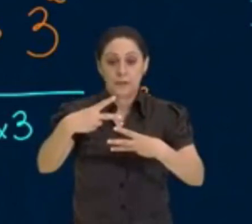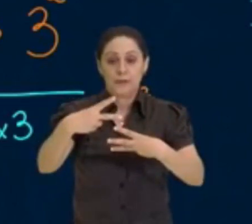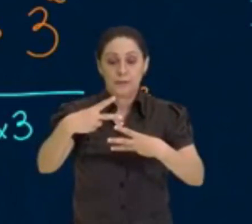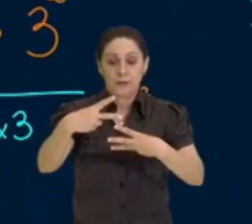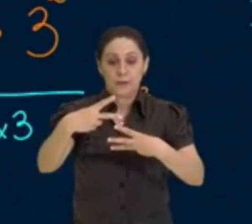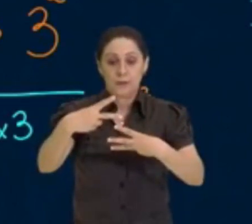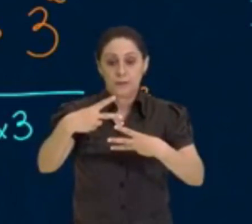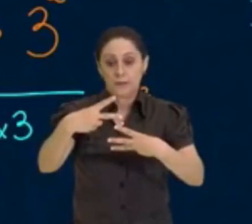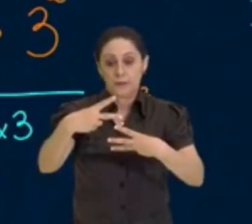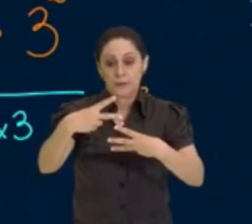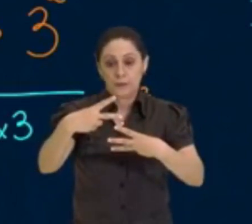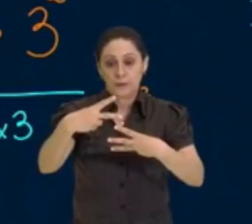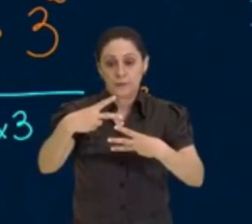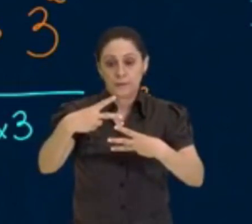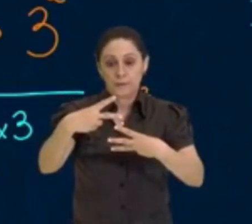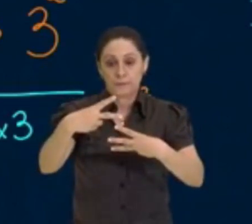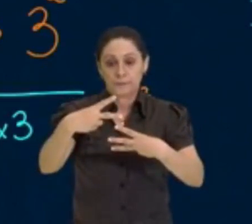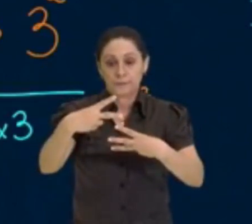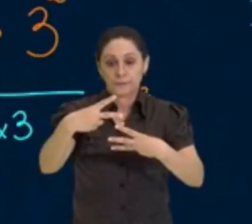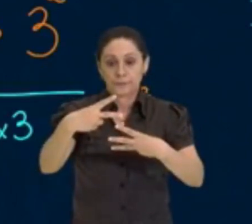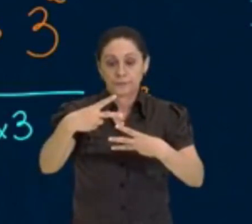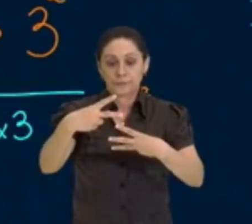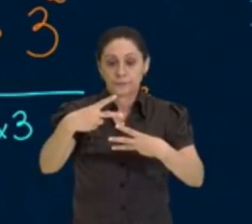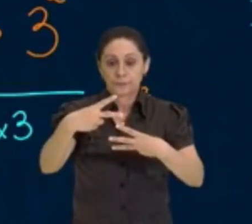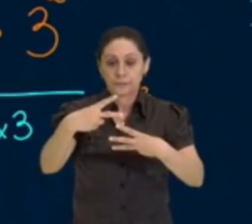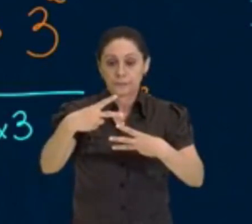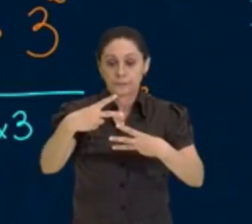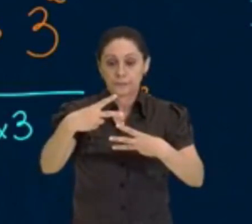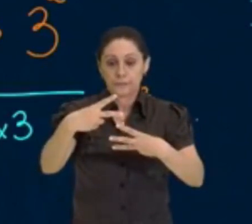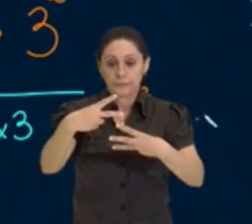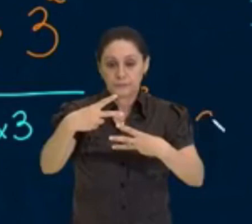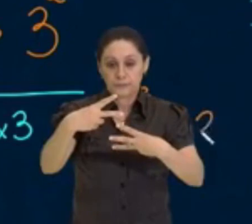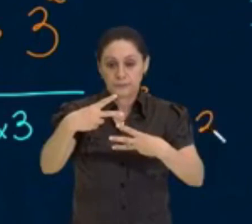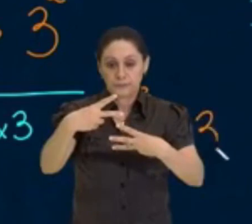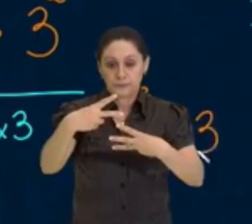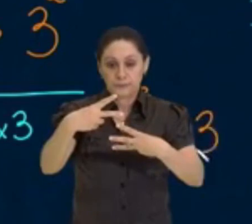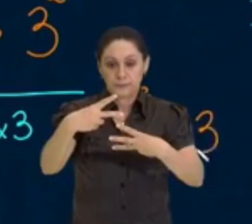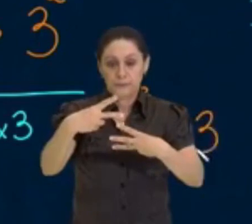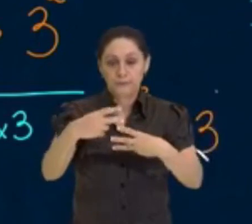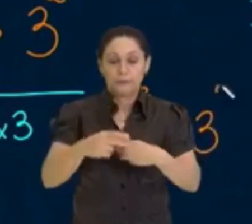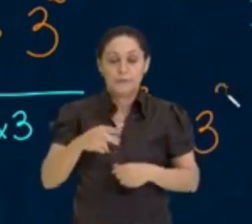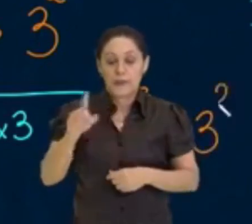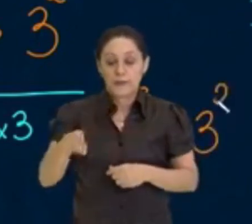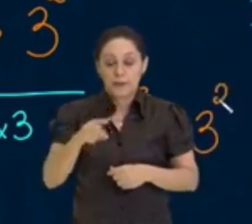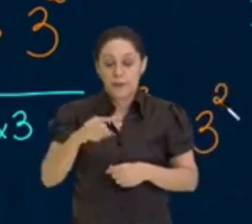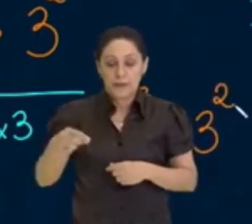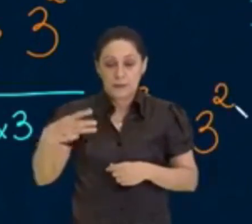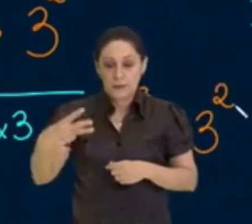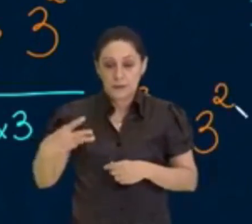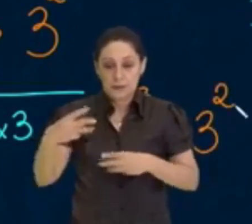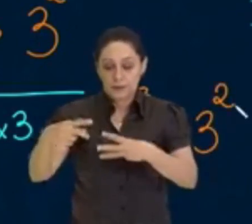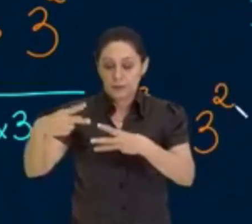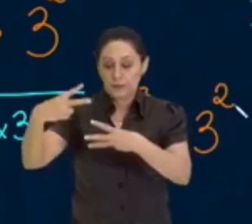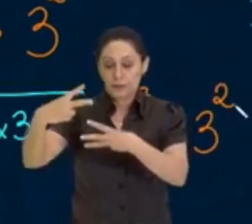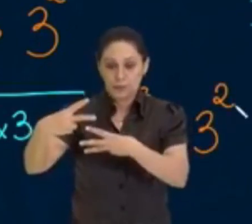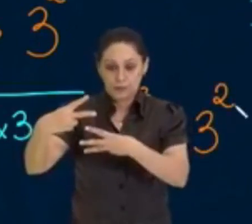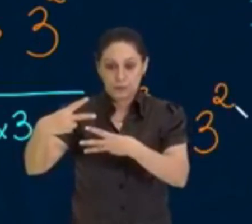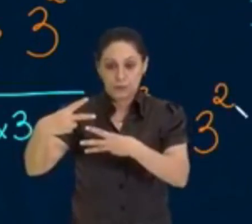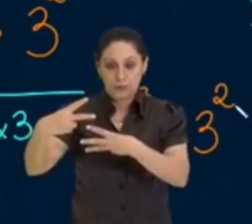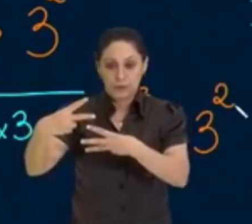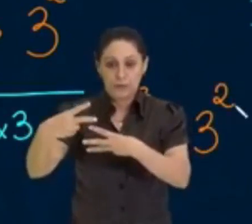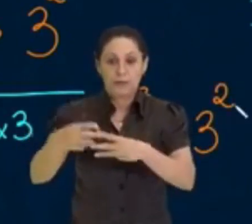ou 2 elevado ao cubo, tá? Vezes 3 elevado ao